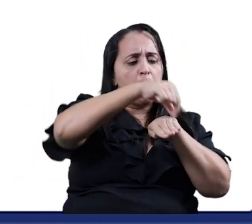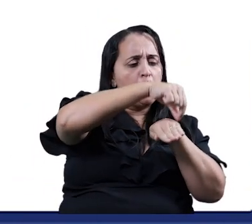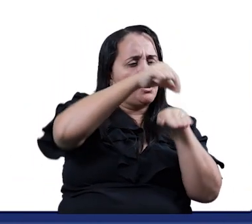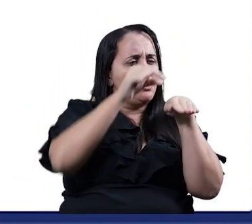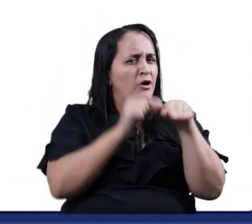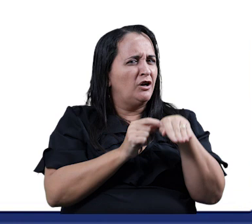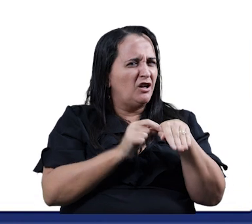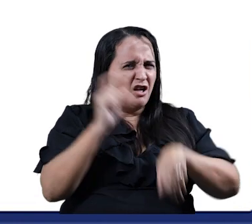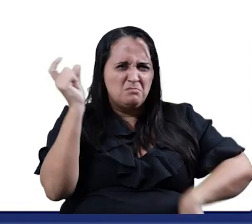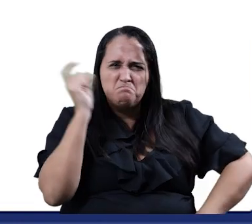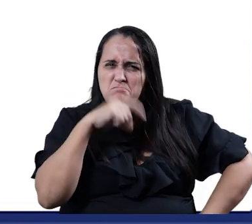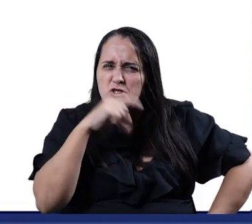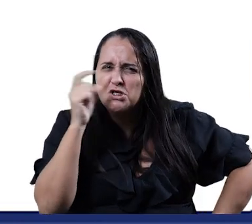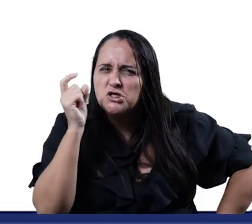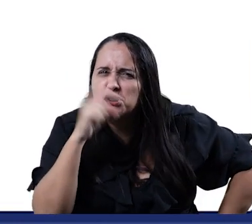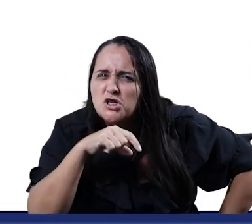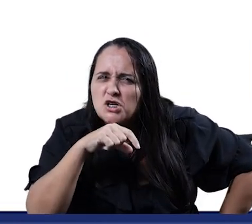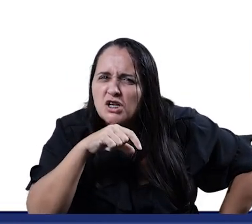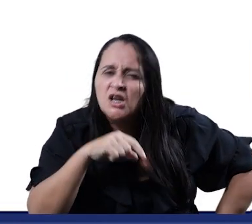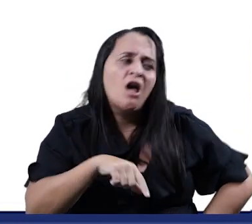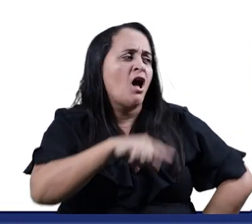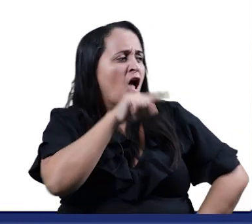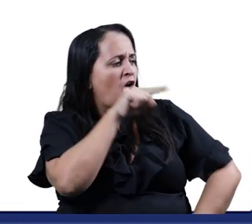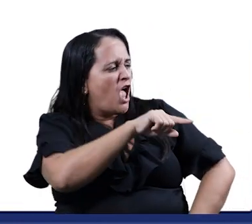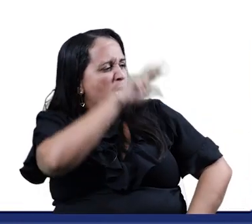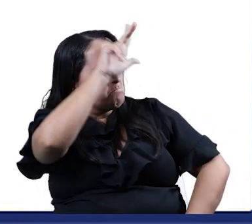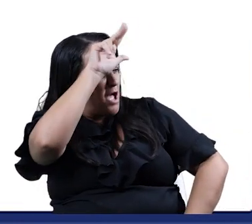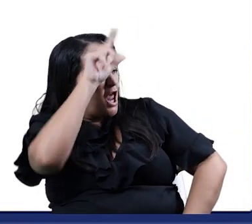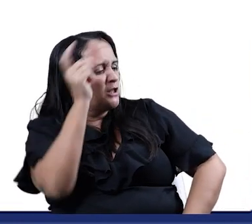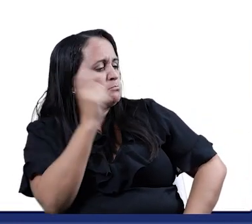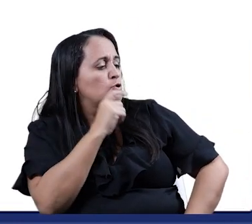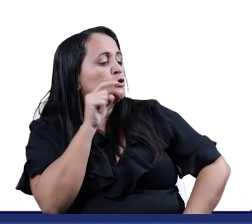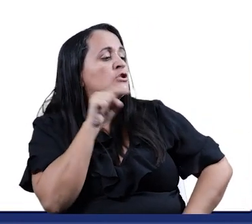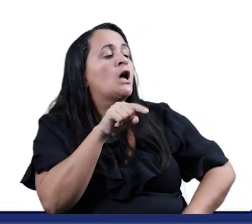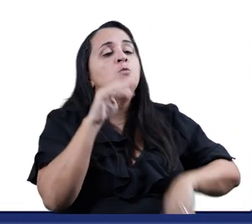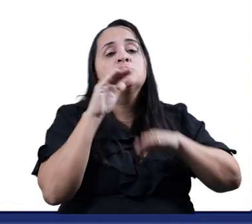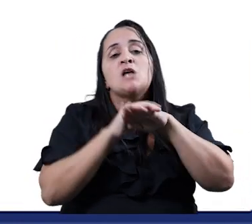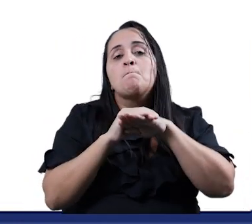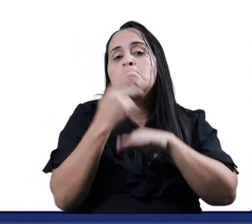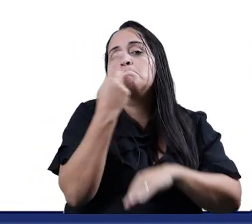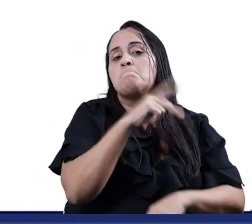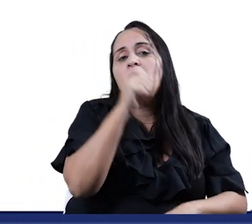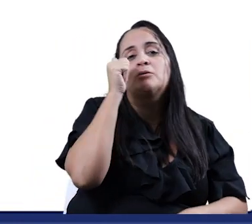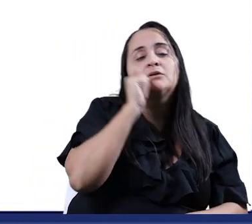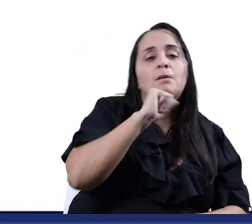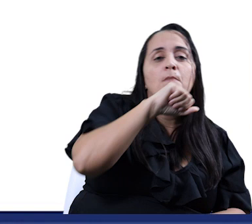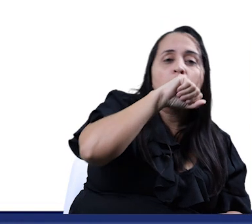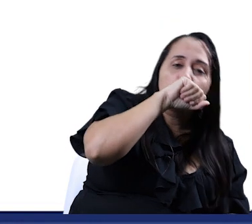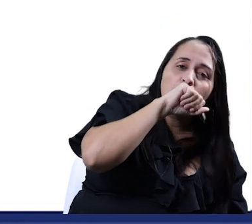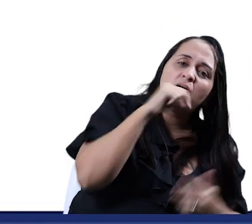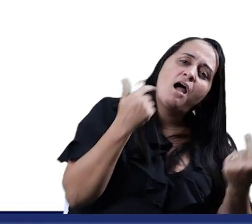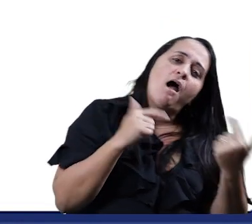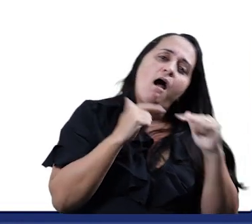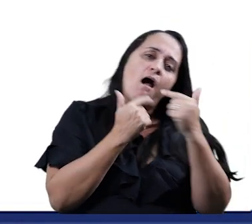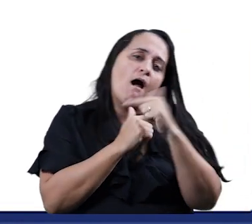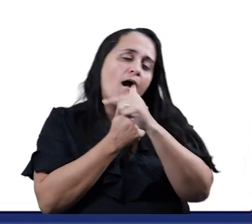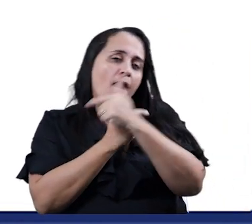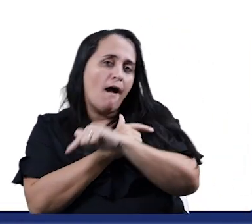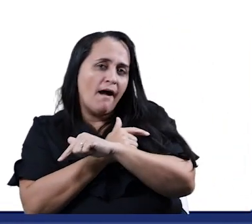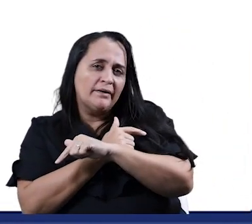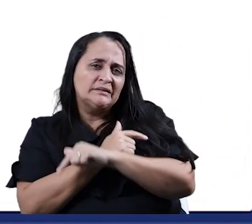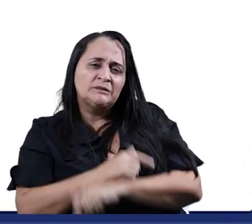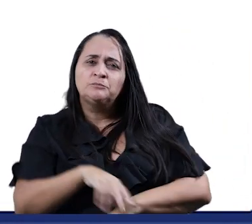É mentira da barata, o sapato é da mãe dela O sapato é da mãe dela